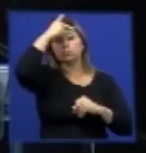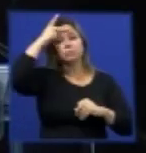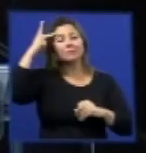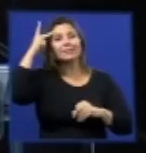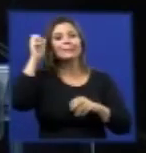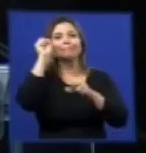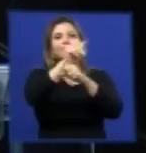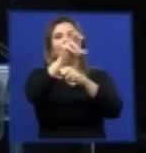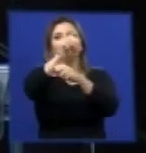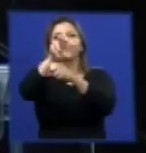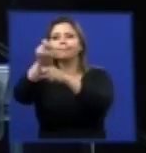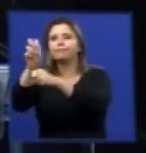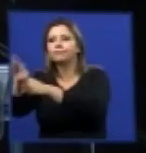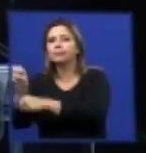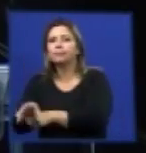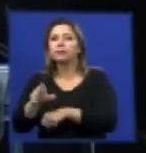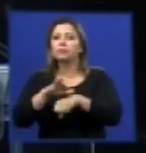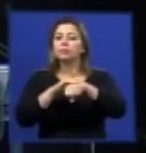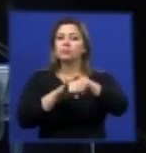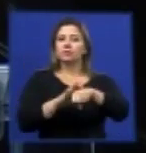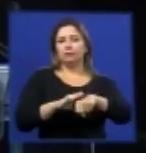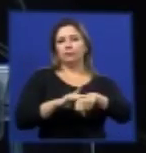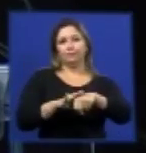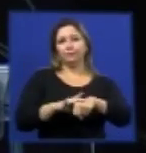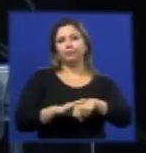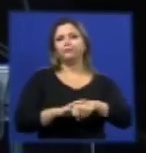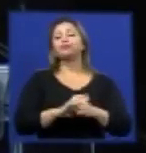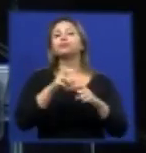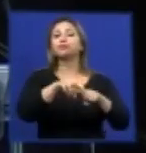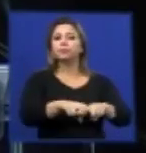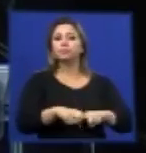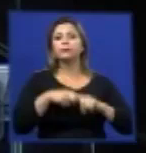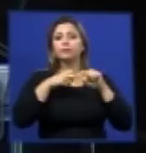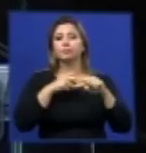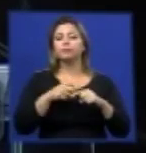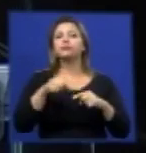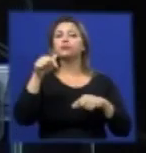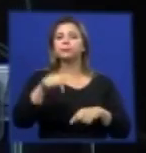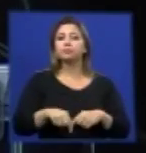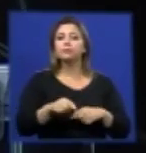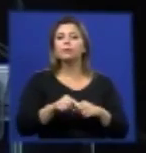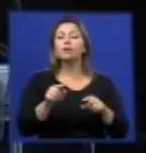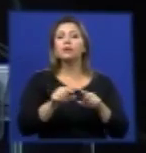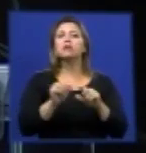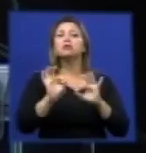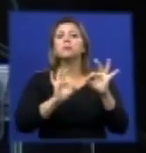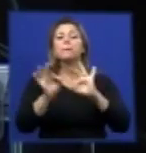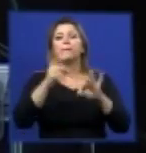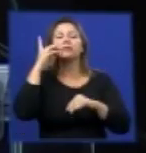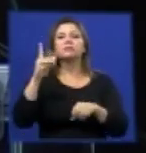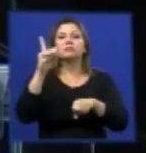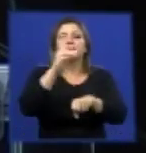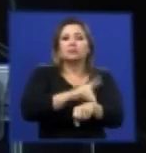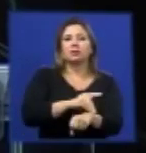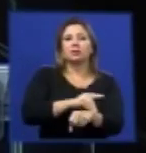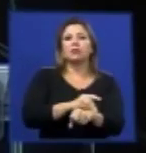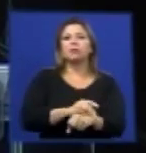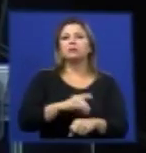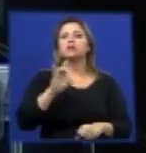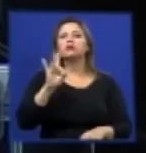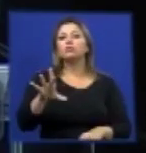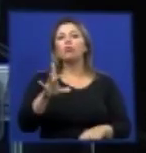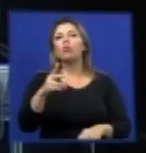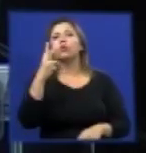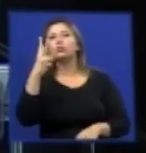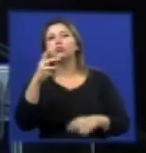transmissão dessa doença eu devo aqui registrar que nós não temos transmissão autóctone de dengue hoje no país apenas em